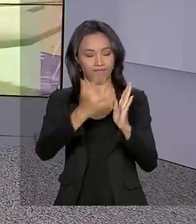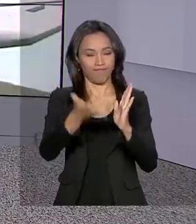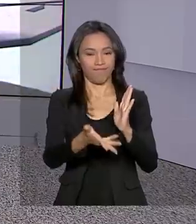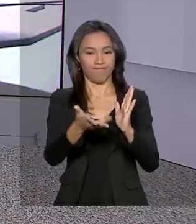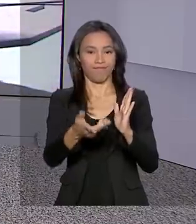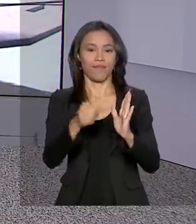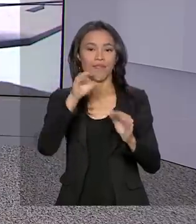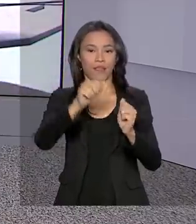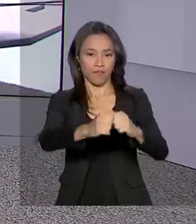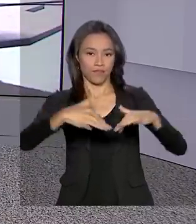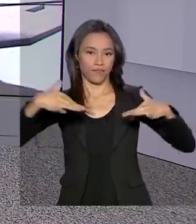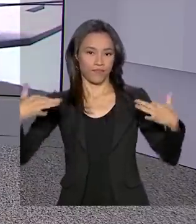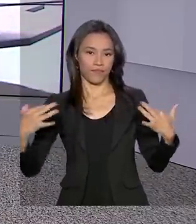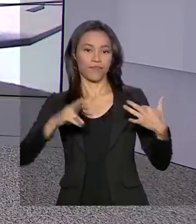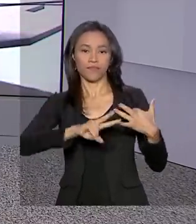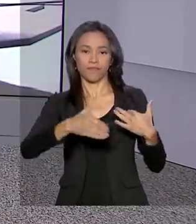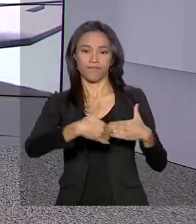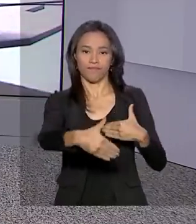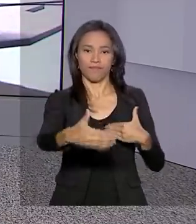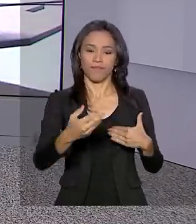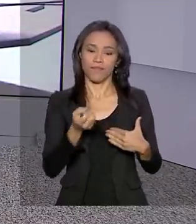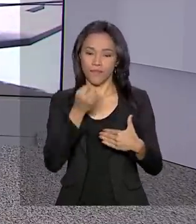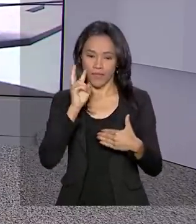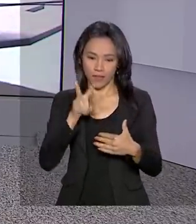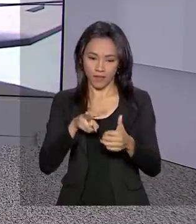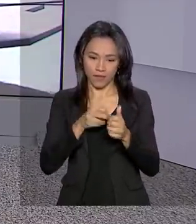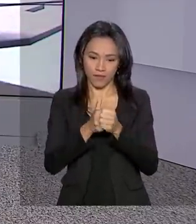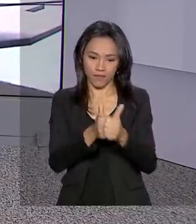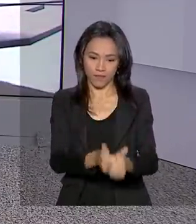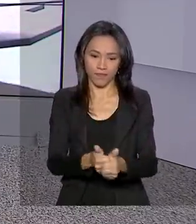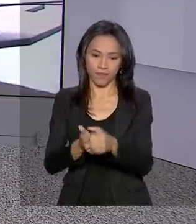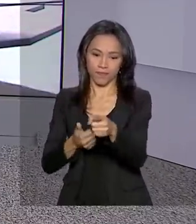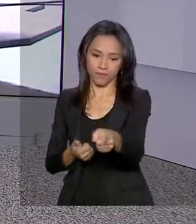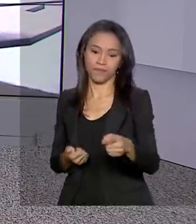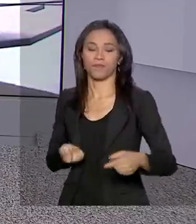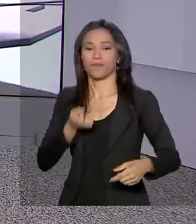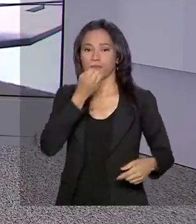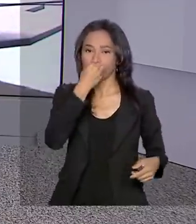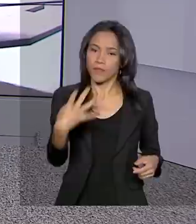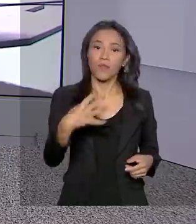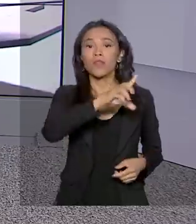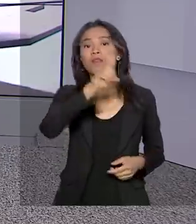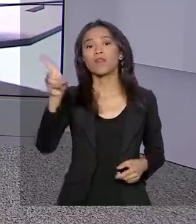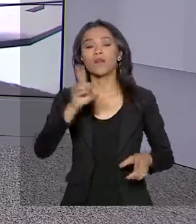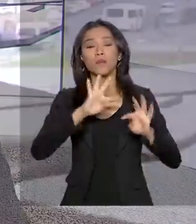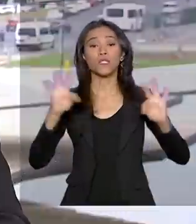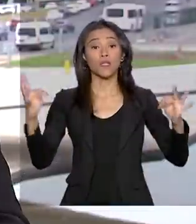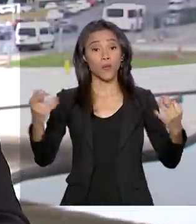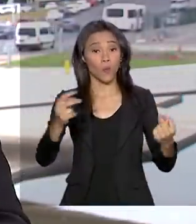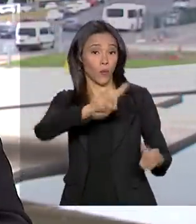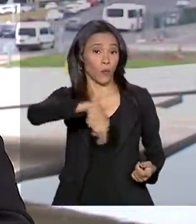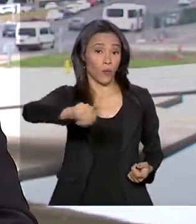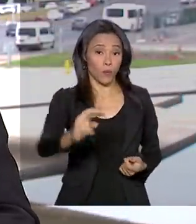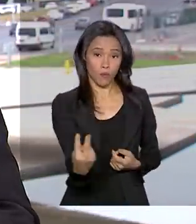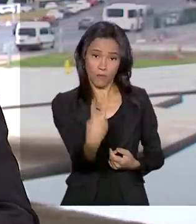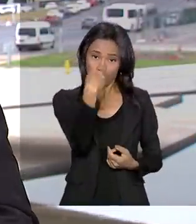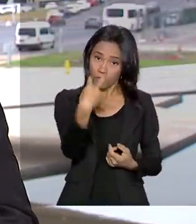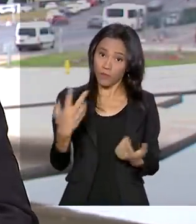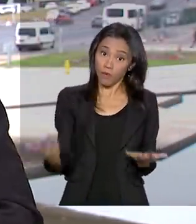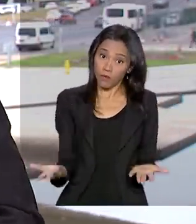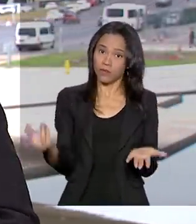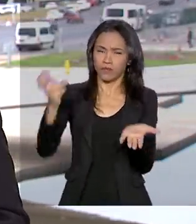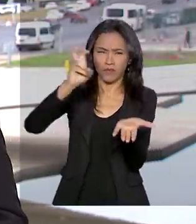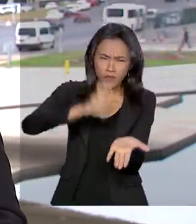o repórter Glauco de Queiroz. Oi, Glauco. Bom dia para você. Olá, bom dia, Renata. Bom dia a todos que nos acompanham. Olha, pela